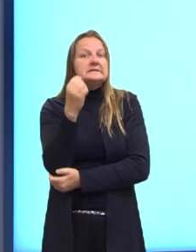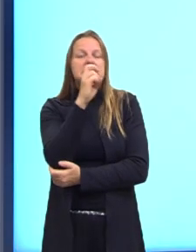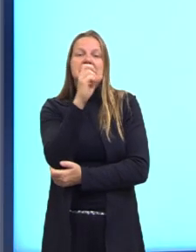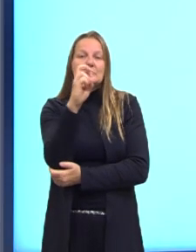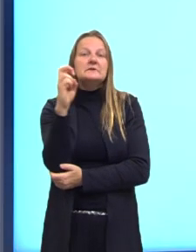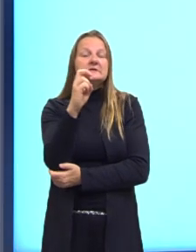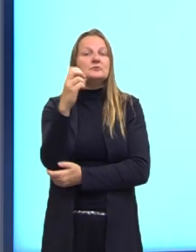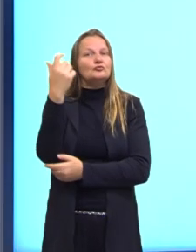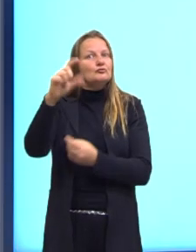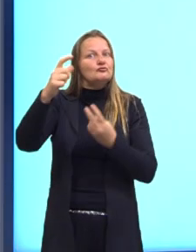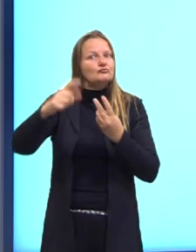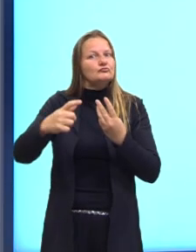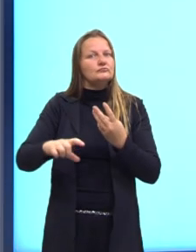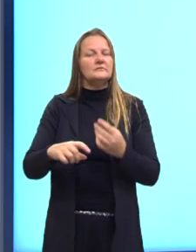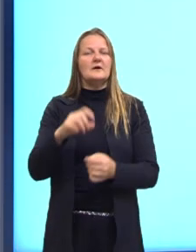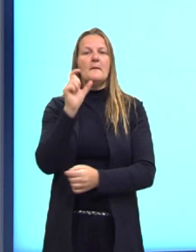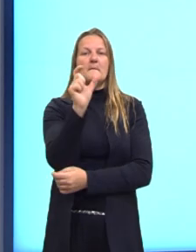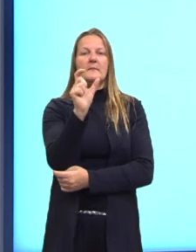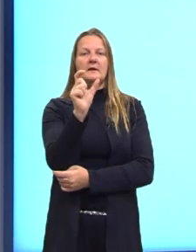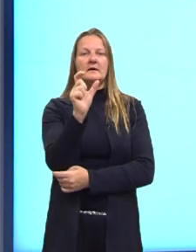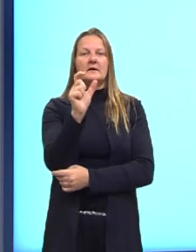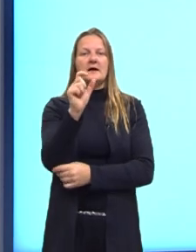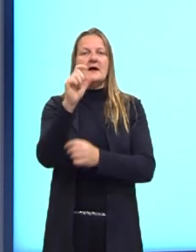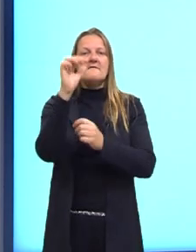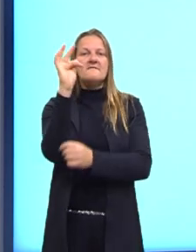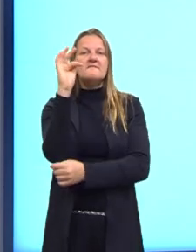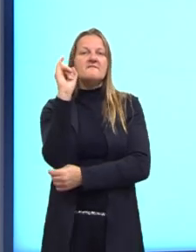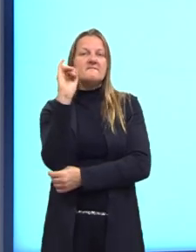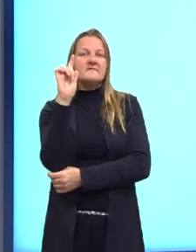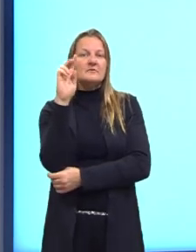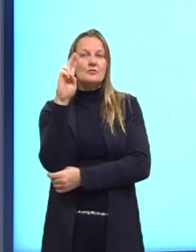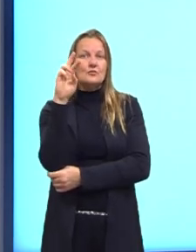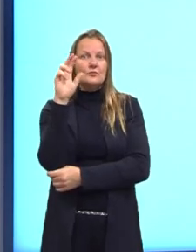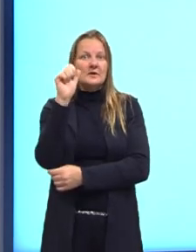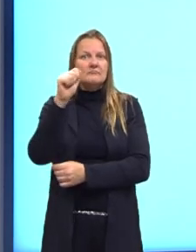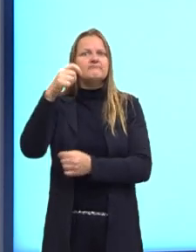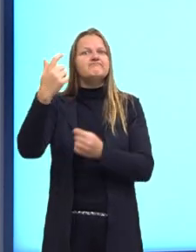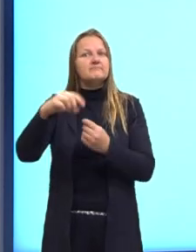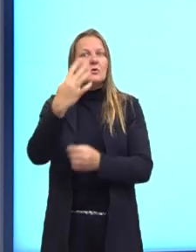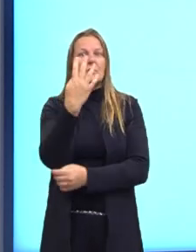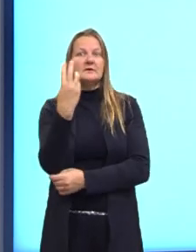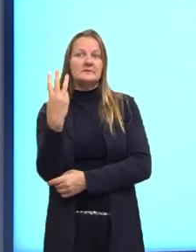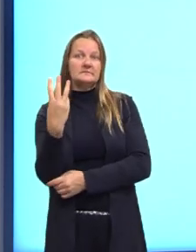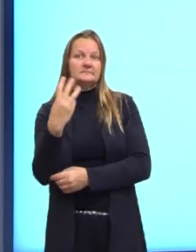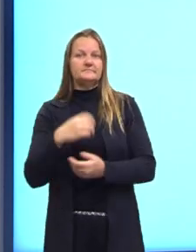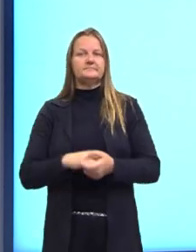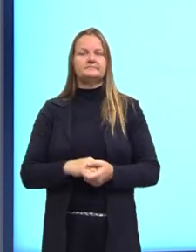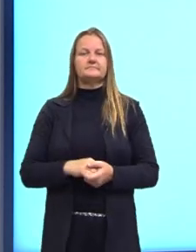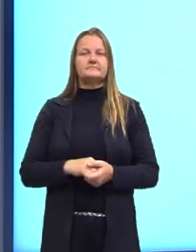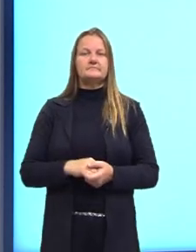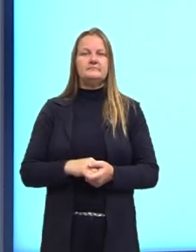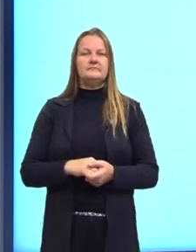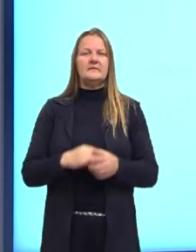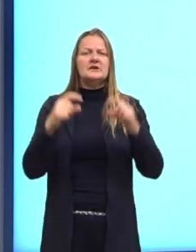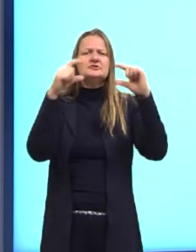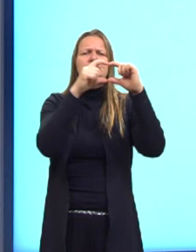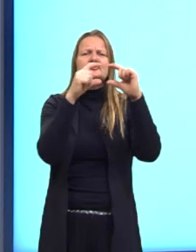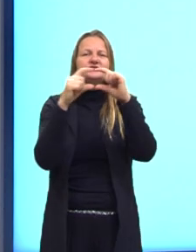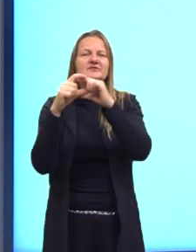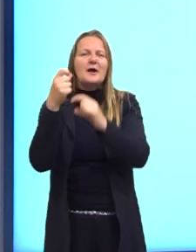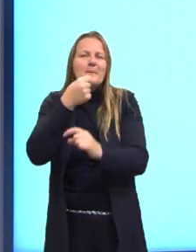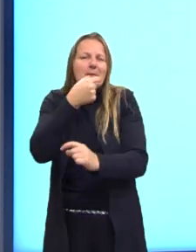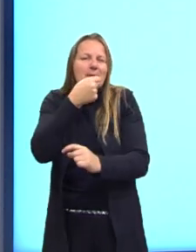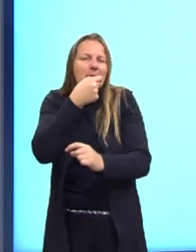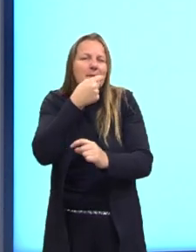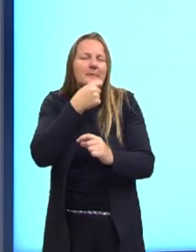vezes. A palavra figura aparece 43. Tirinha, charge,